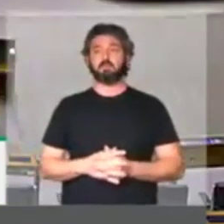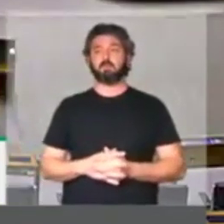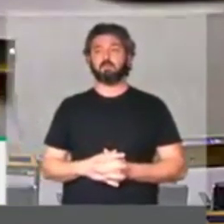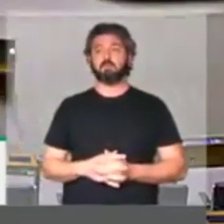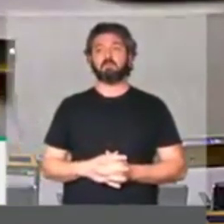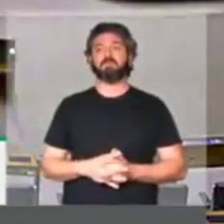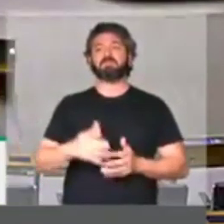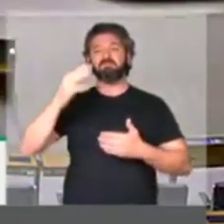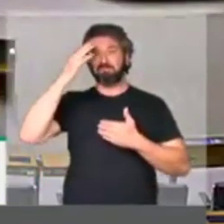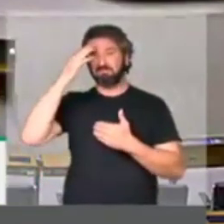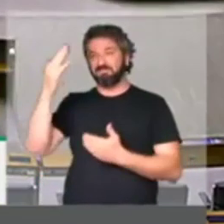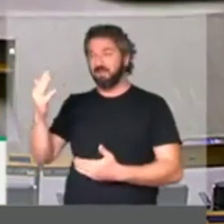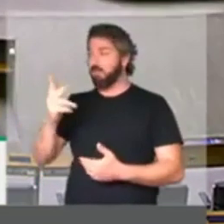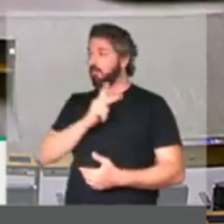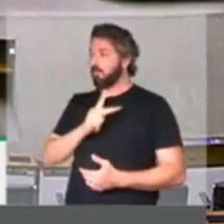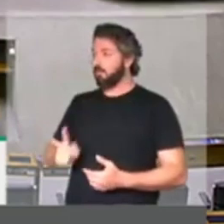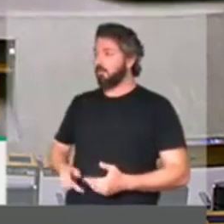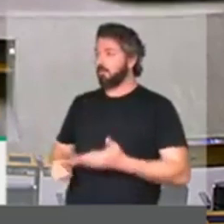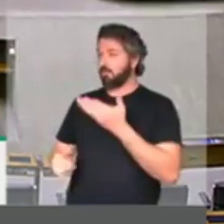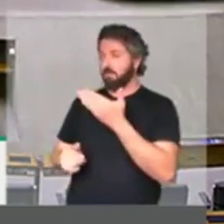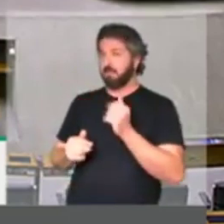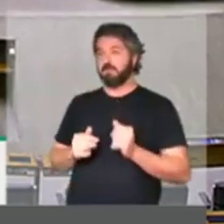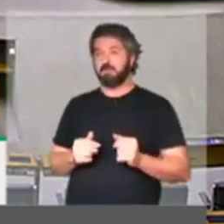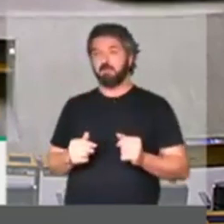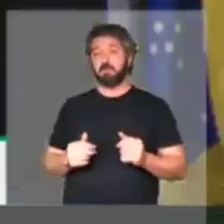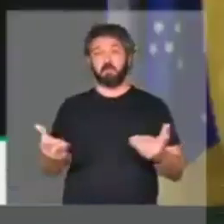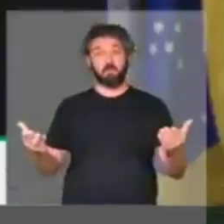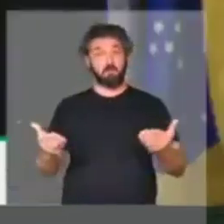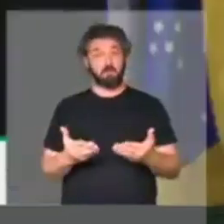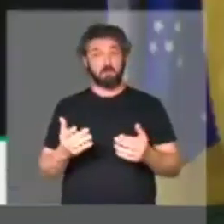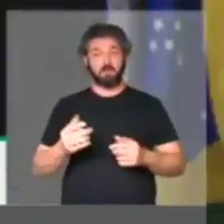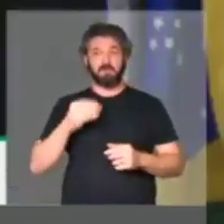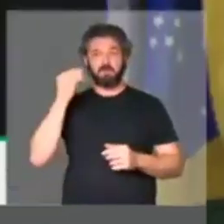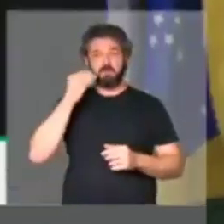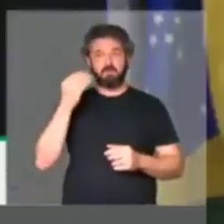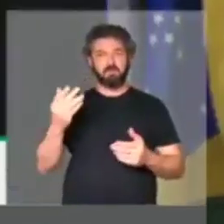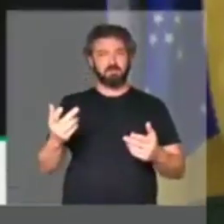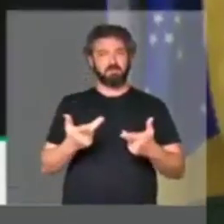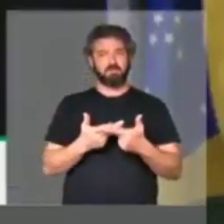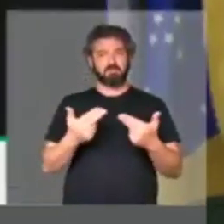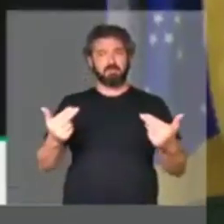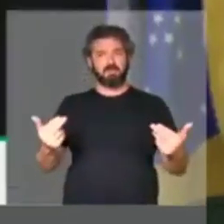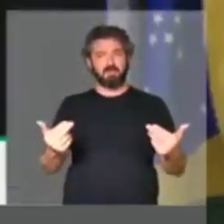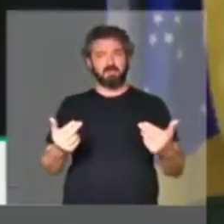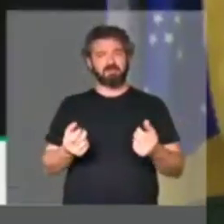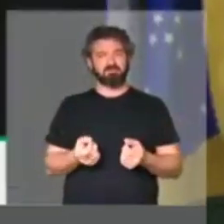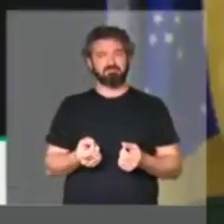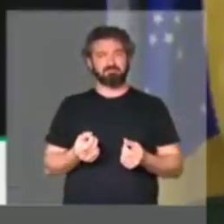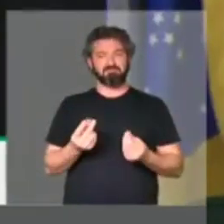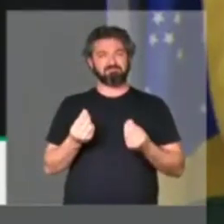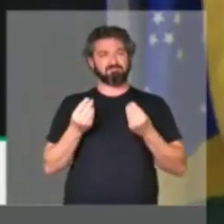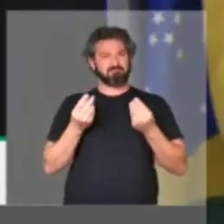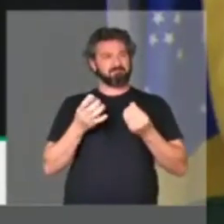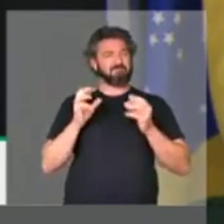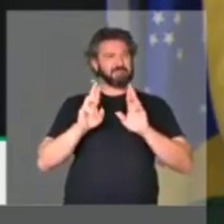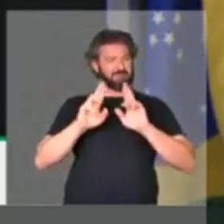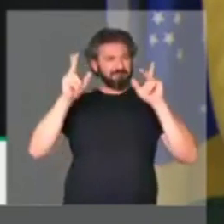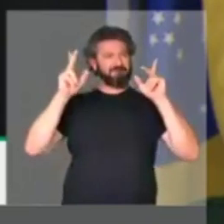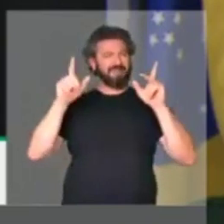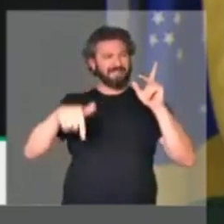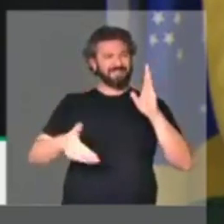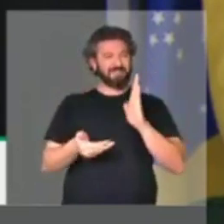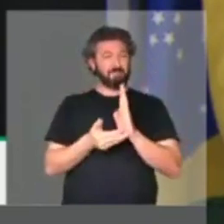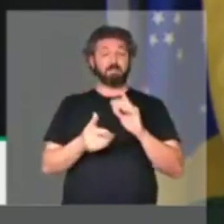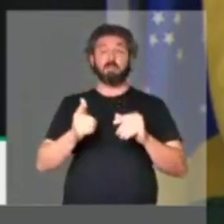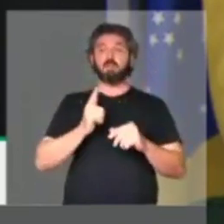Muito obrigado, Sra. Presidente. Hoje nós vivenciamos uma situação, no mínimo, peculiar. Nós